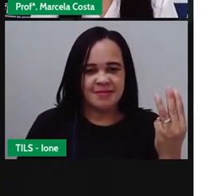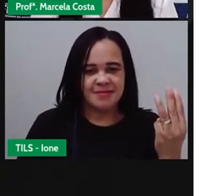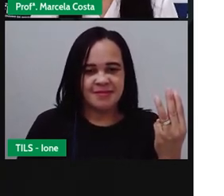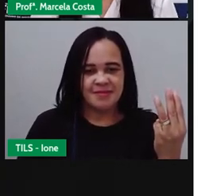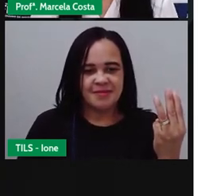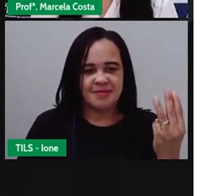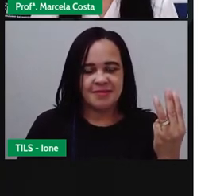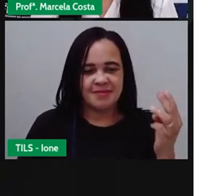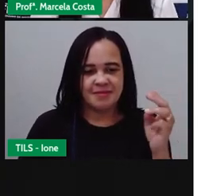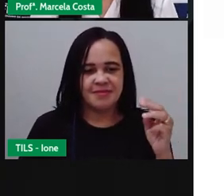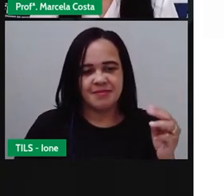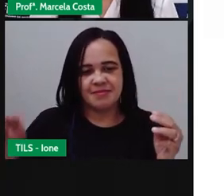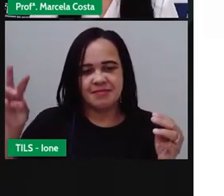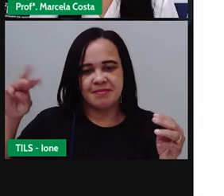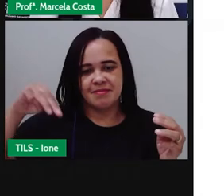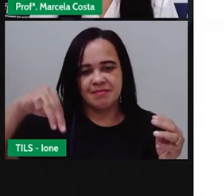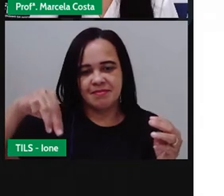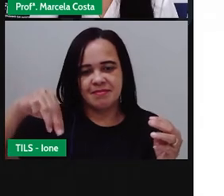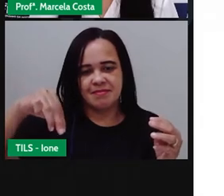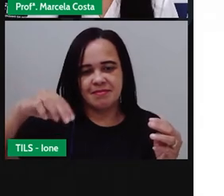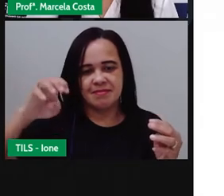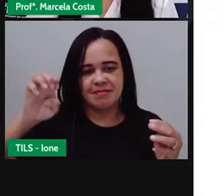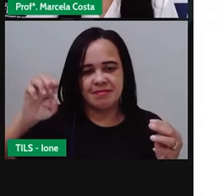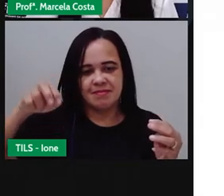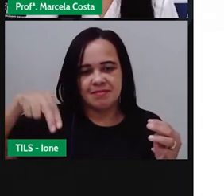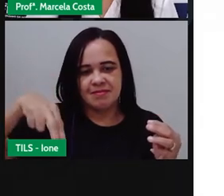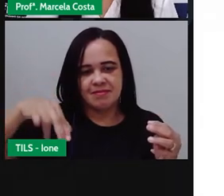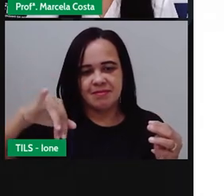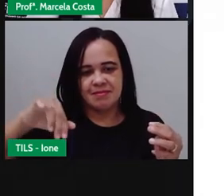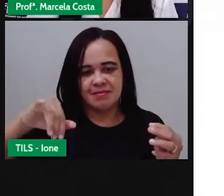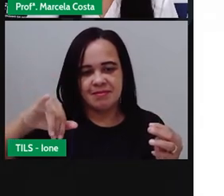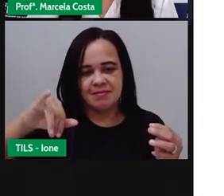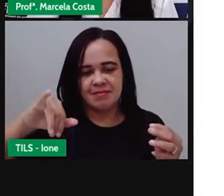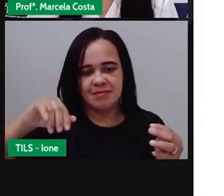Me ni na